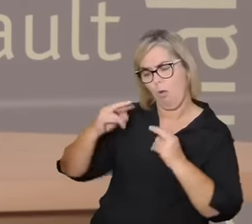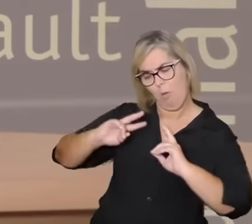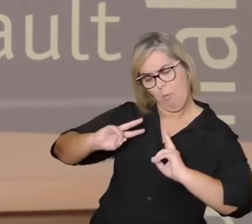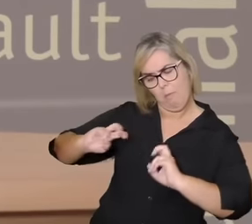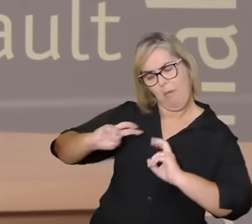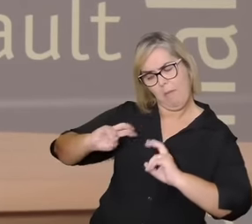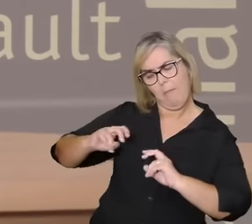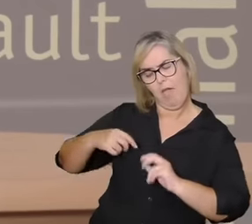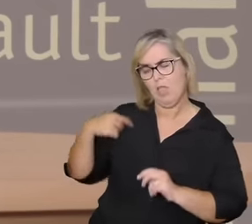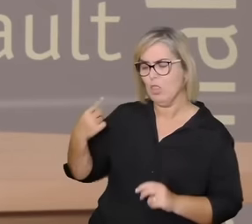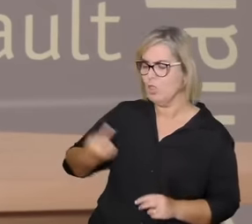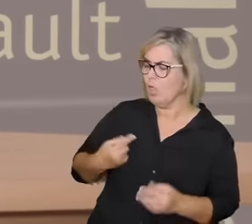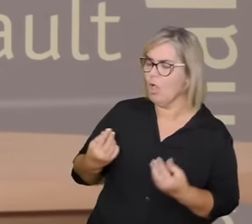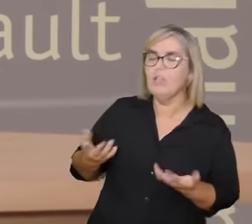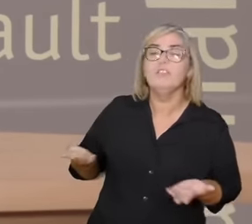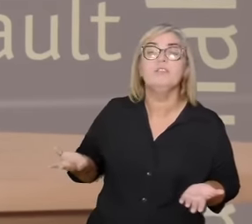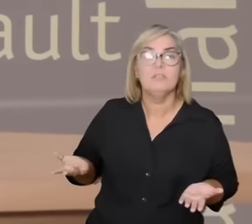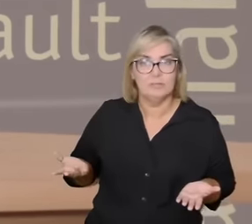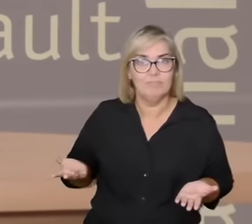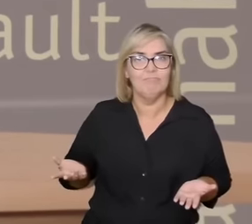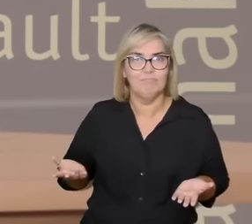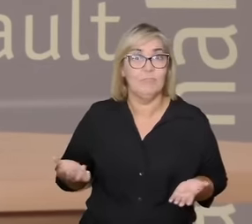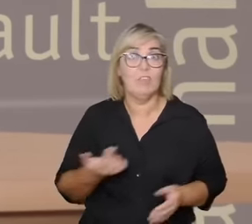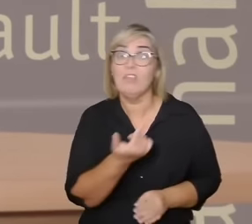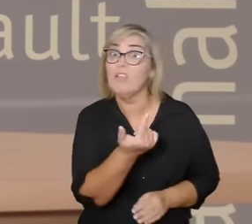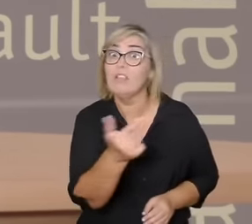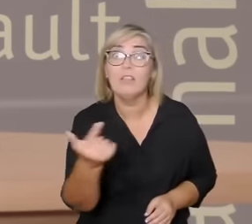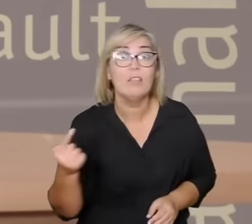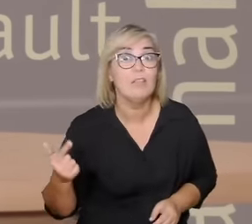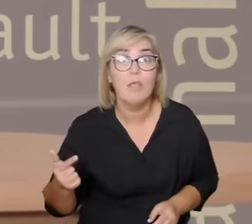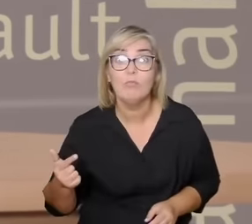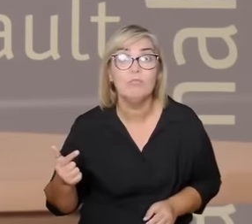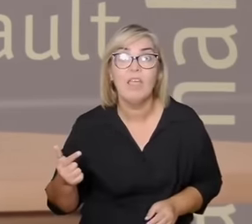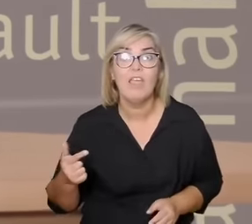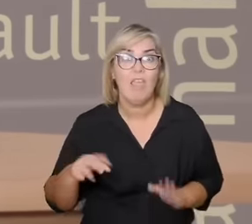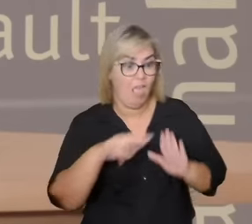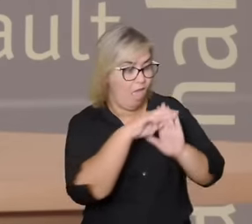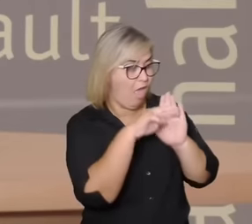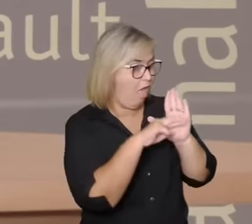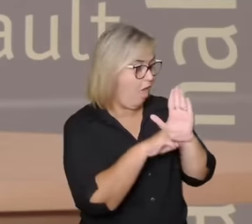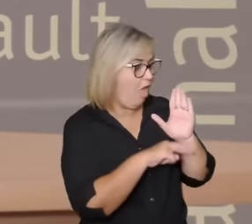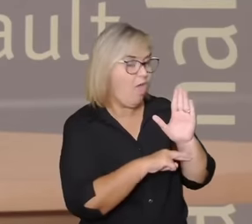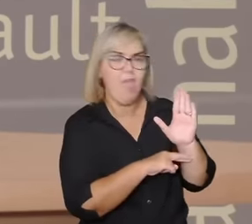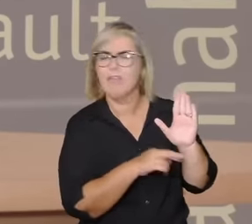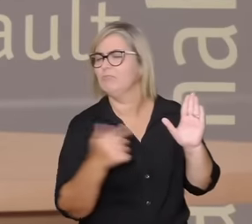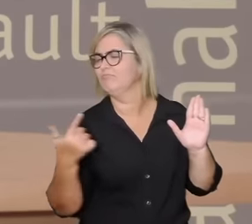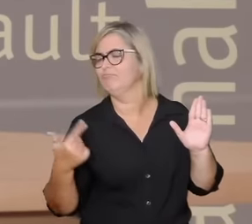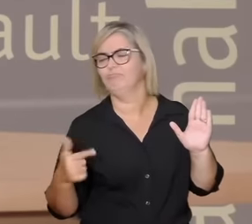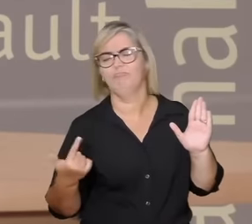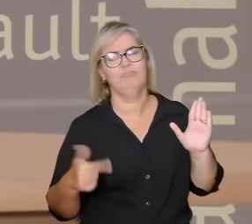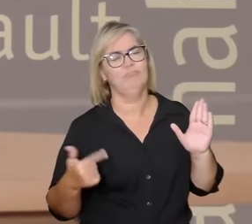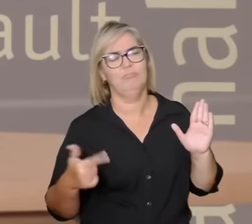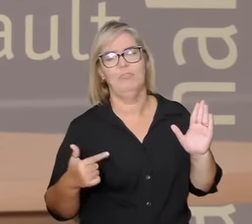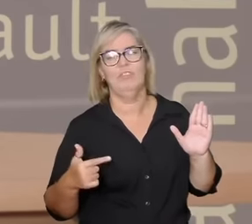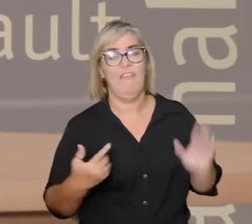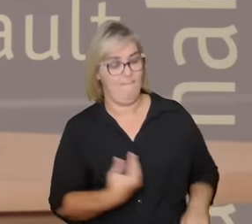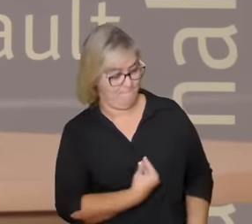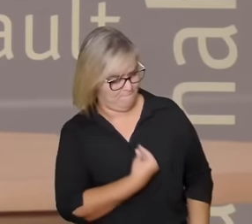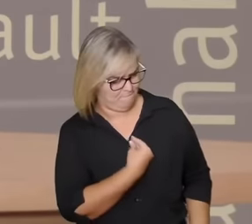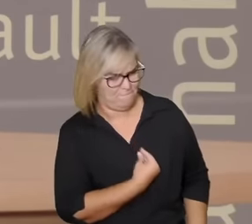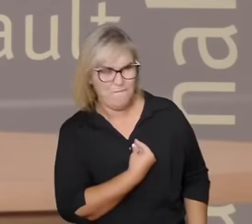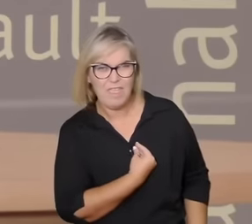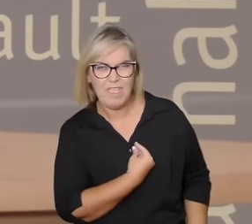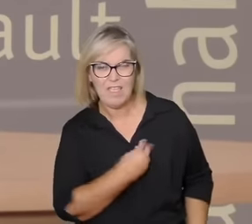que talvez não está determinado para onde nós iremos não está determinado que a vida humana vai ser um